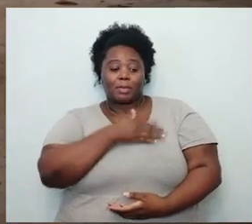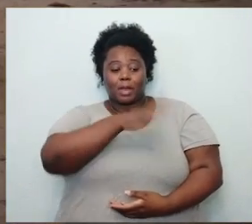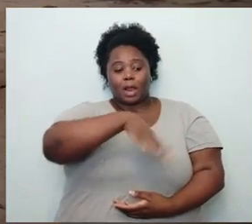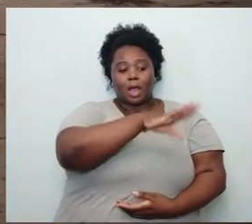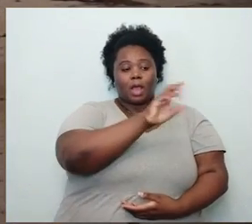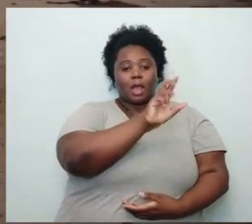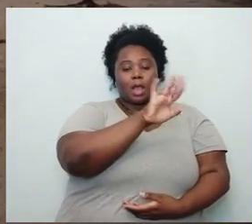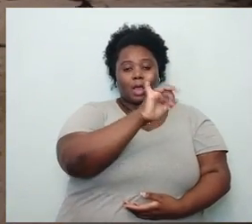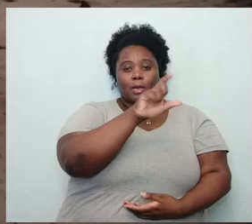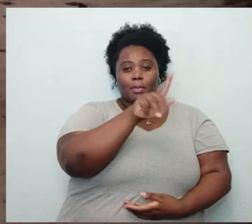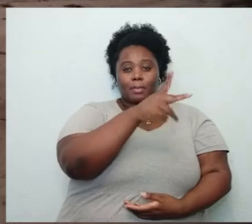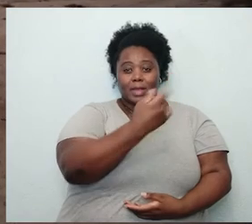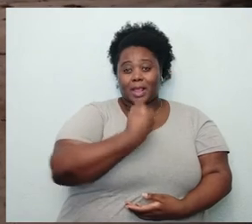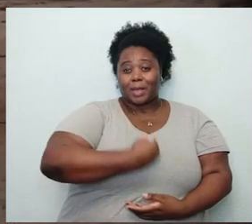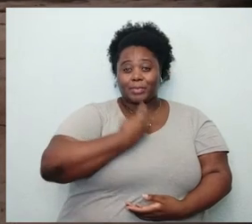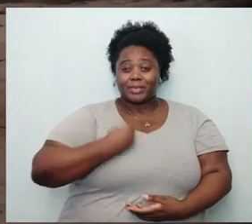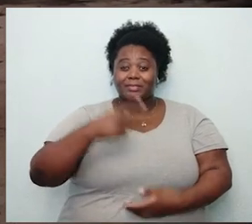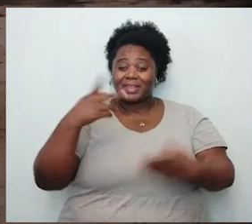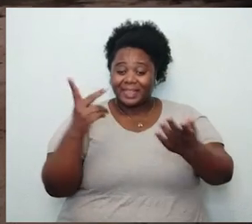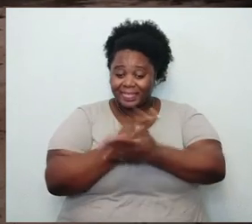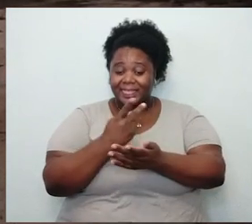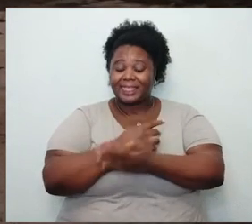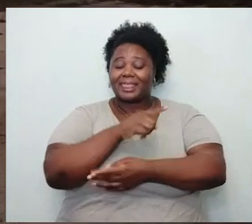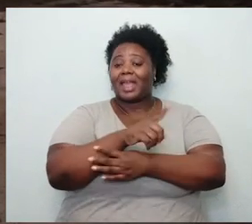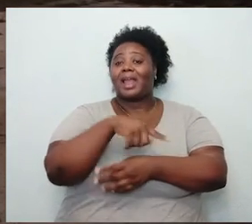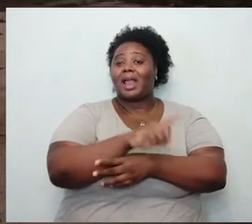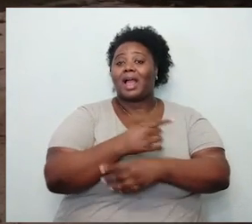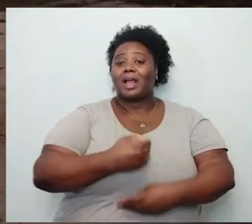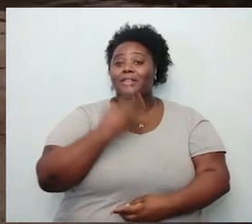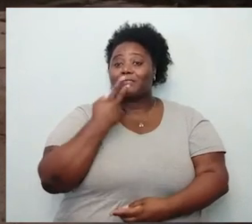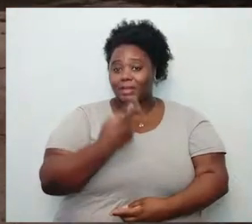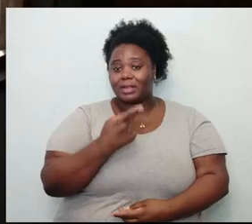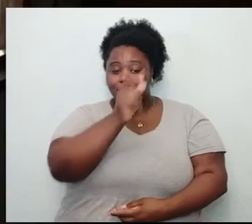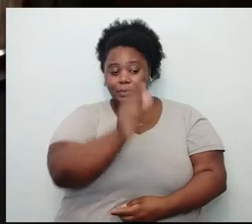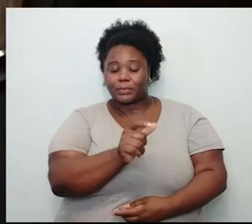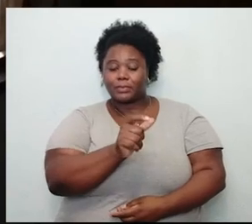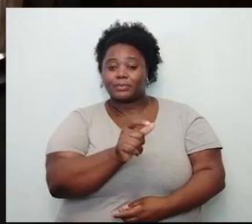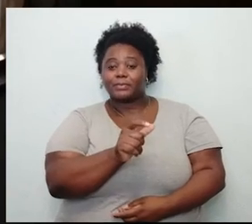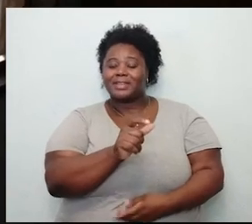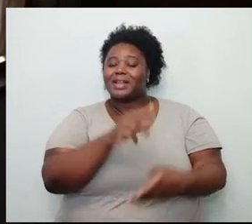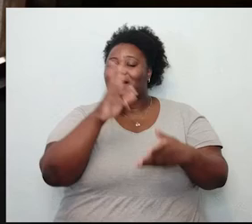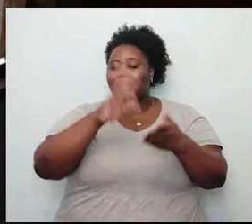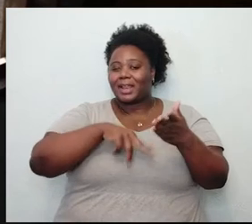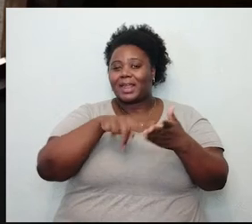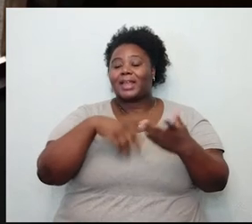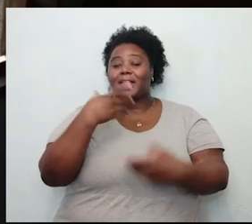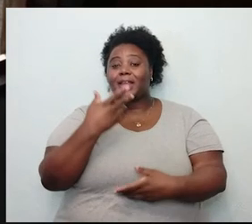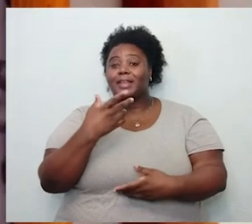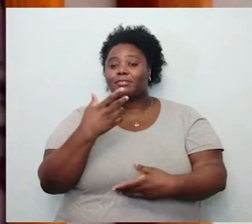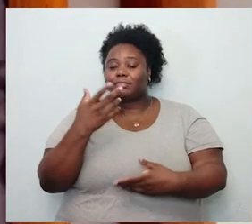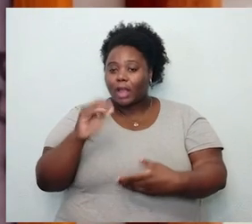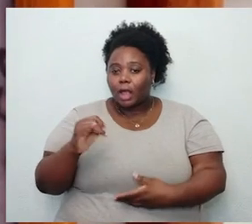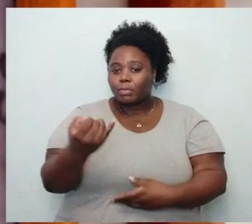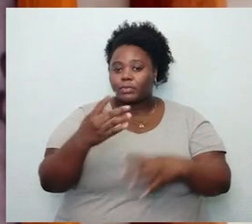onde a poesia viva transborda nos versos recitados em homenagem ao poeta, li e brindei com